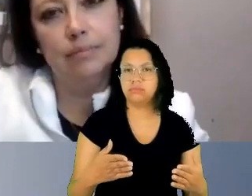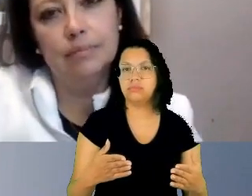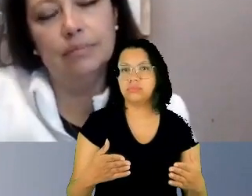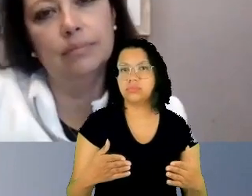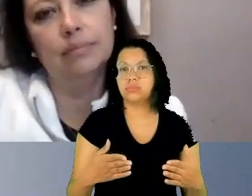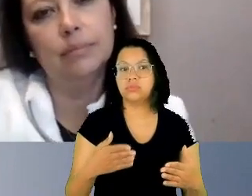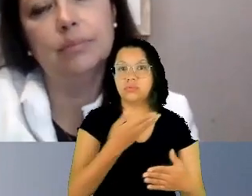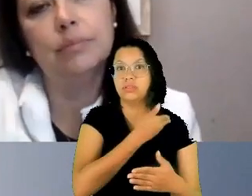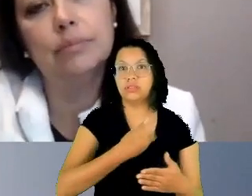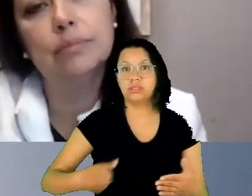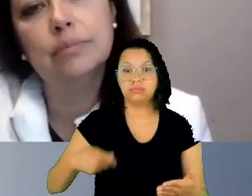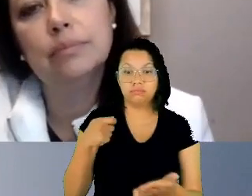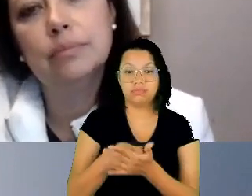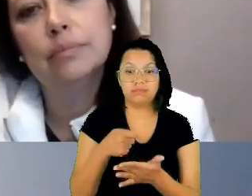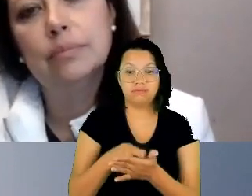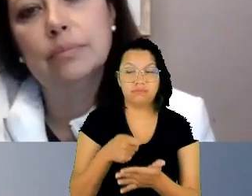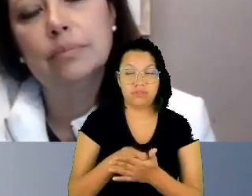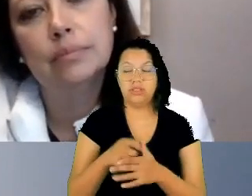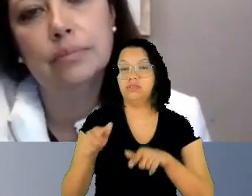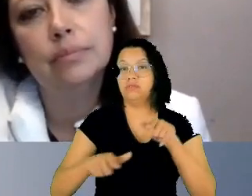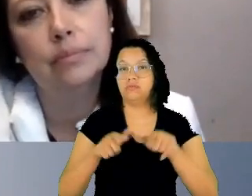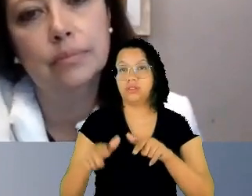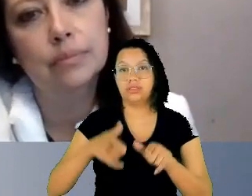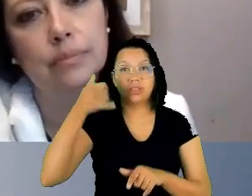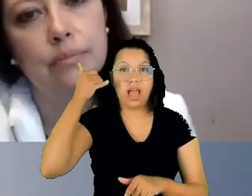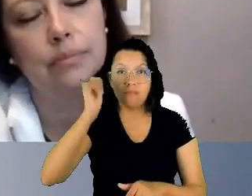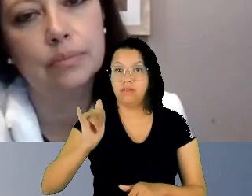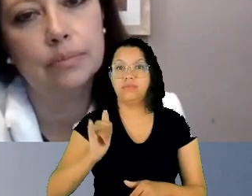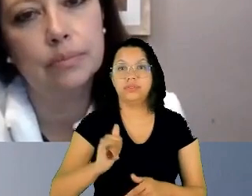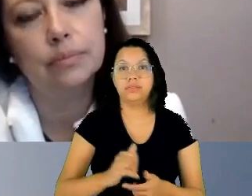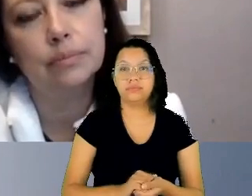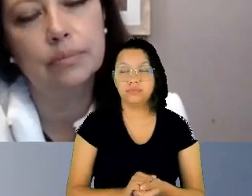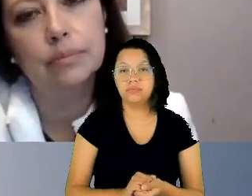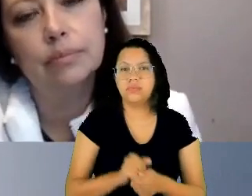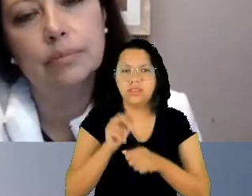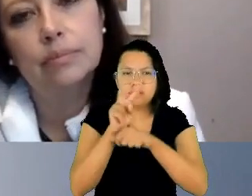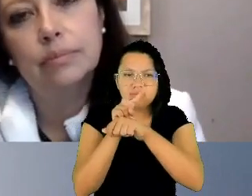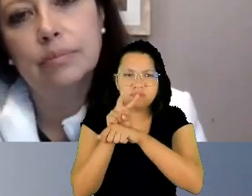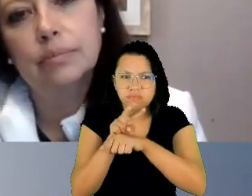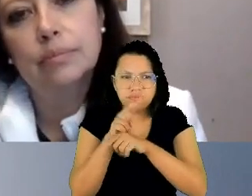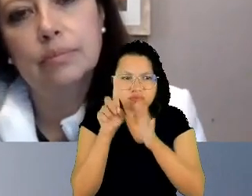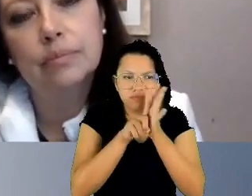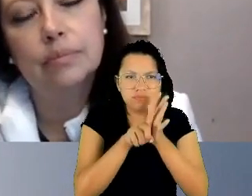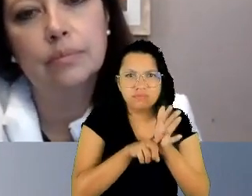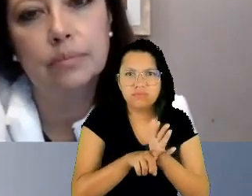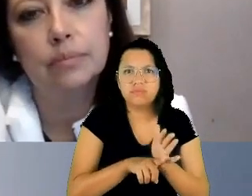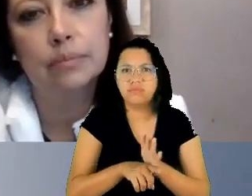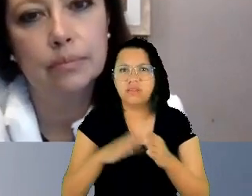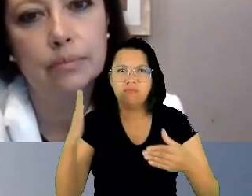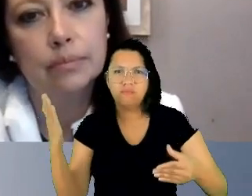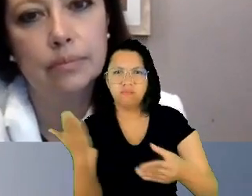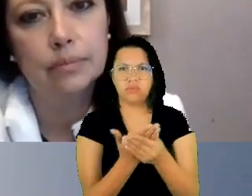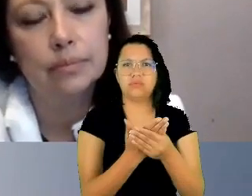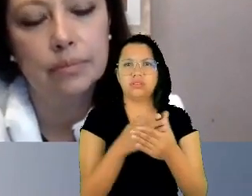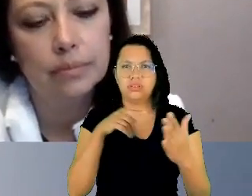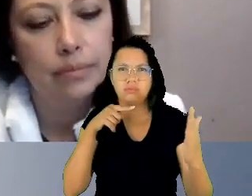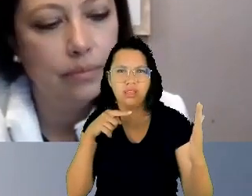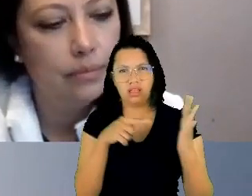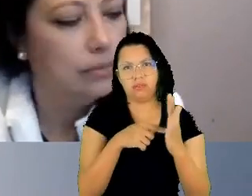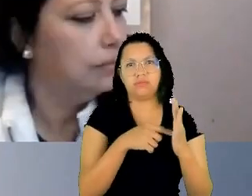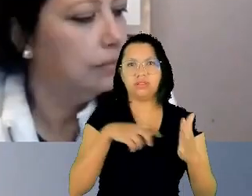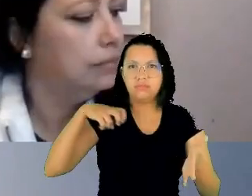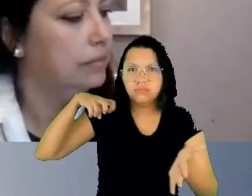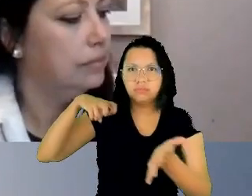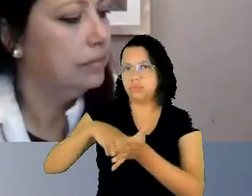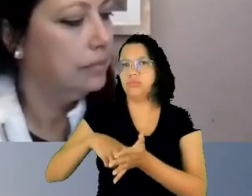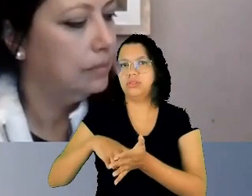de prevenir, de investigar, de processar, de punir e reparar a violência contra